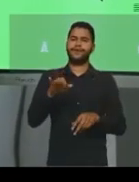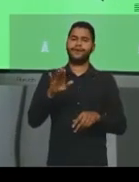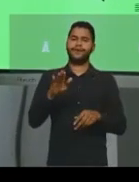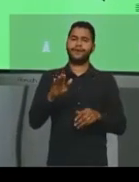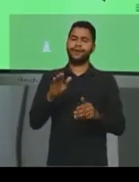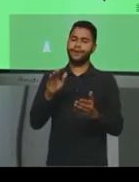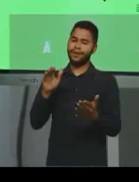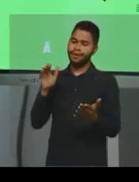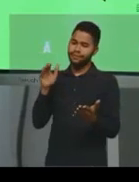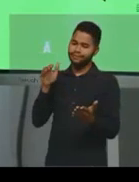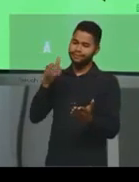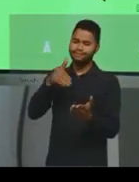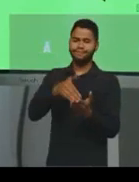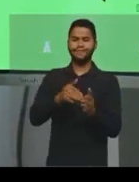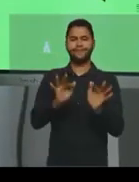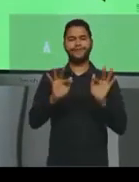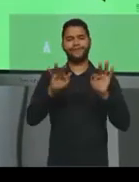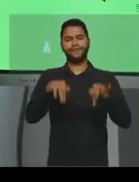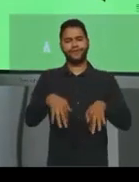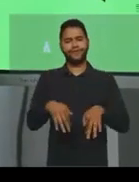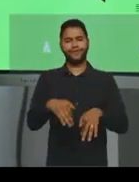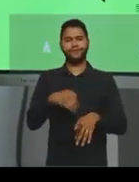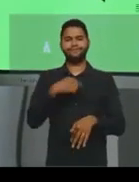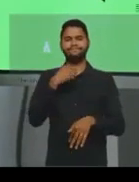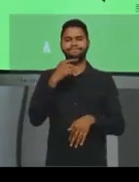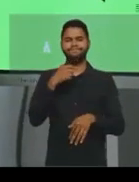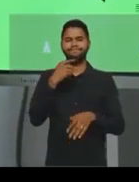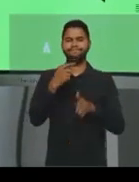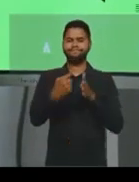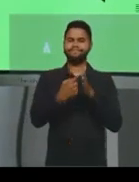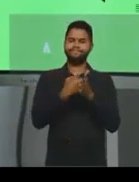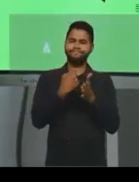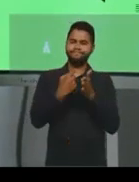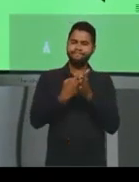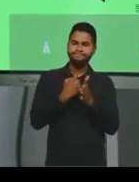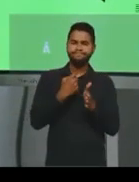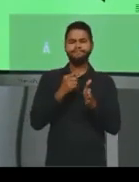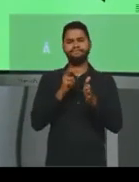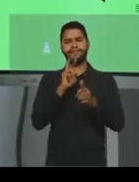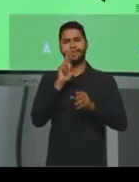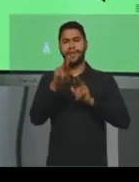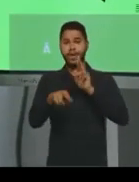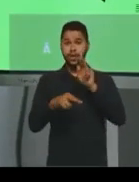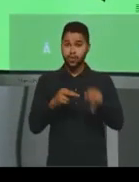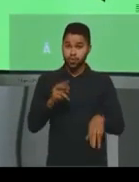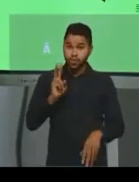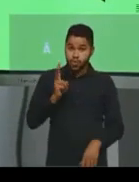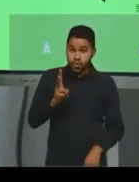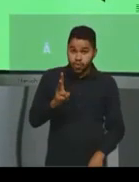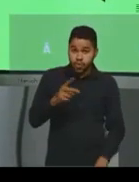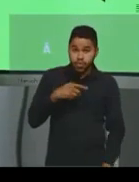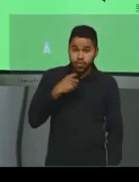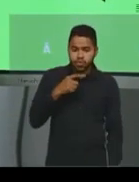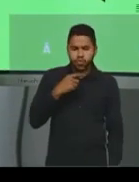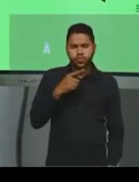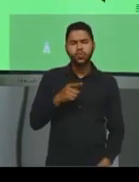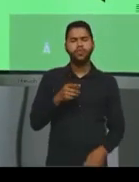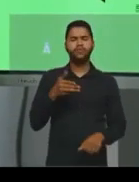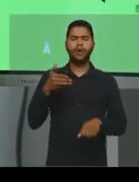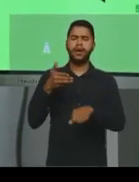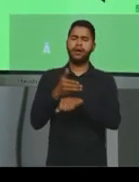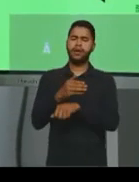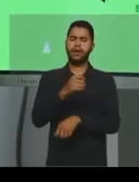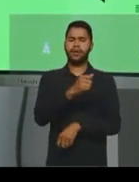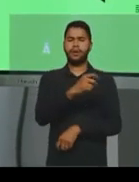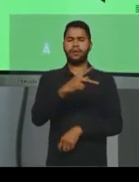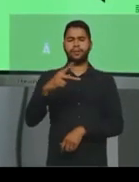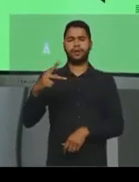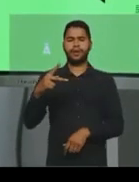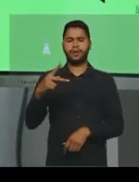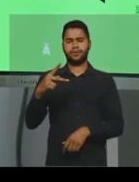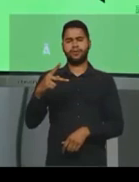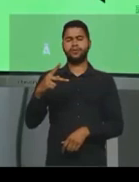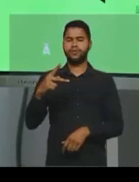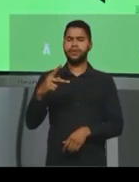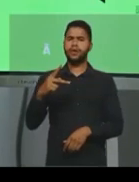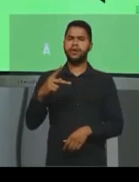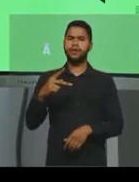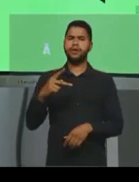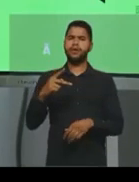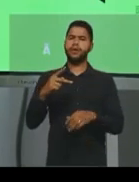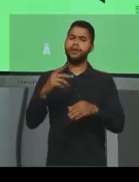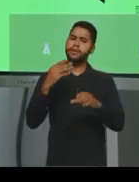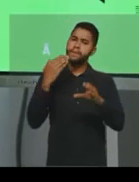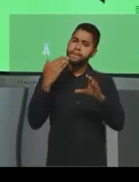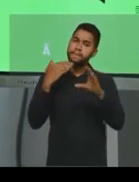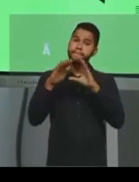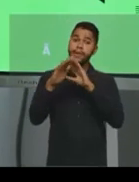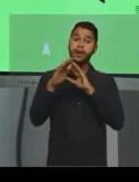chegando ao final do Tira Dúvidas de Linguagens. Ficou alguma dúvida? Acesse o aplicativo Conexão Escola e envie sua